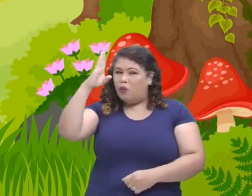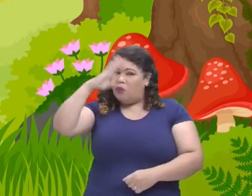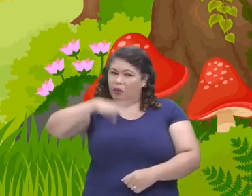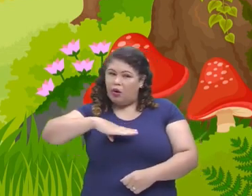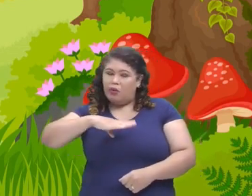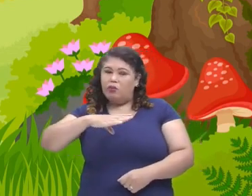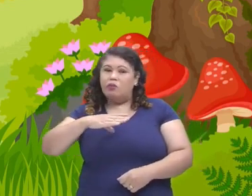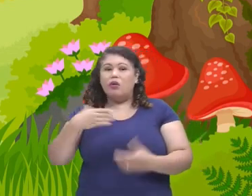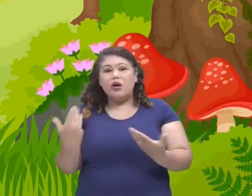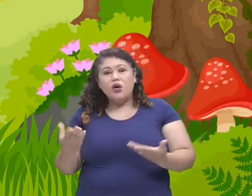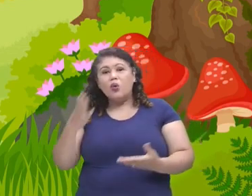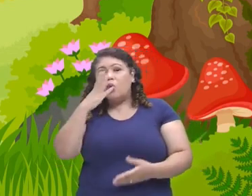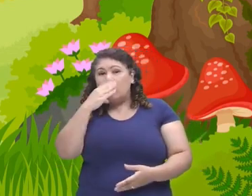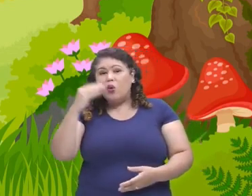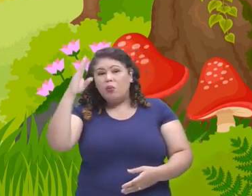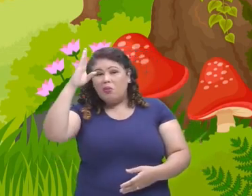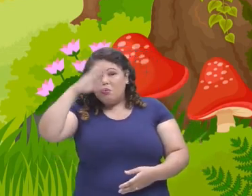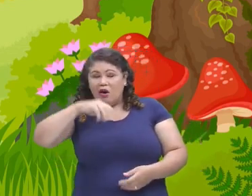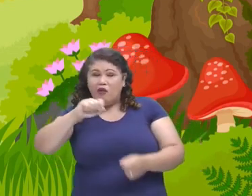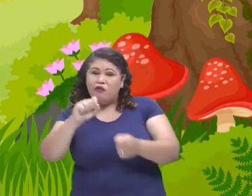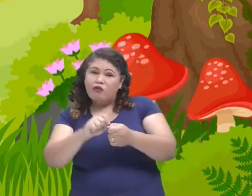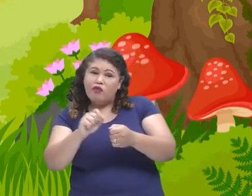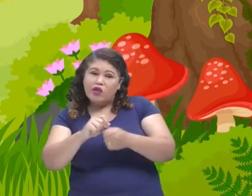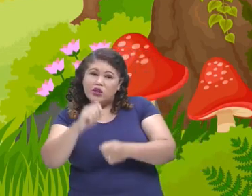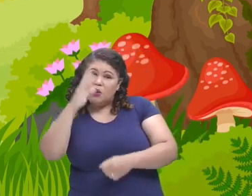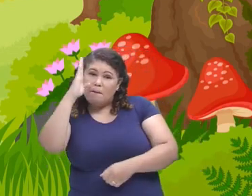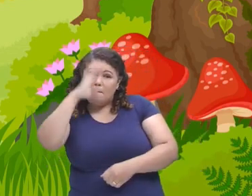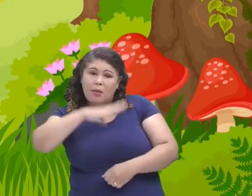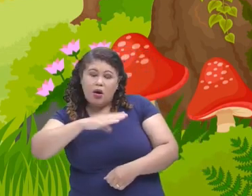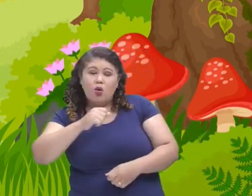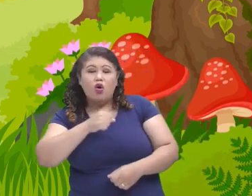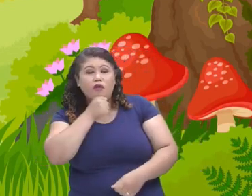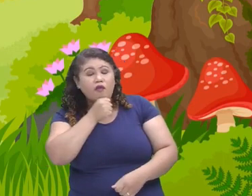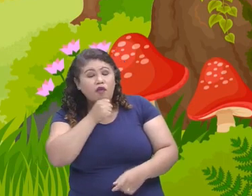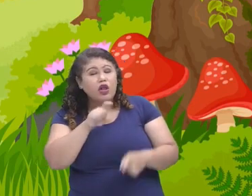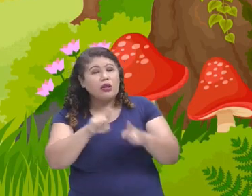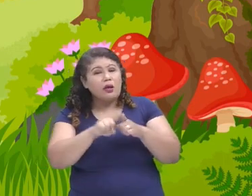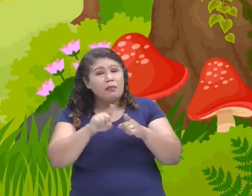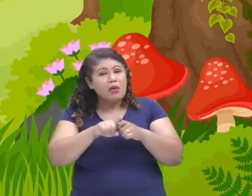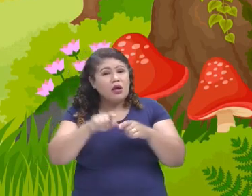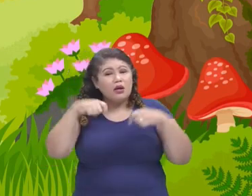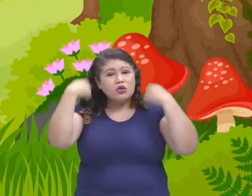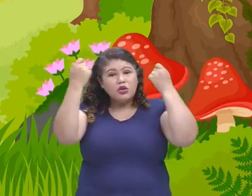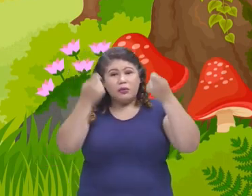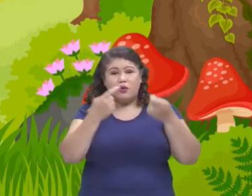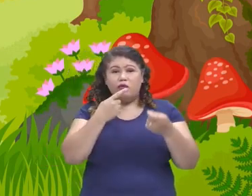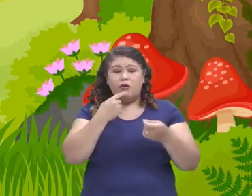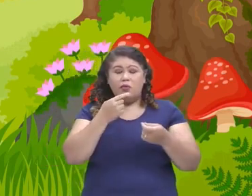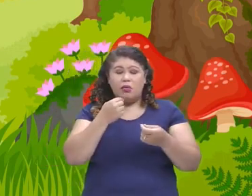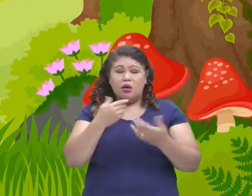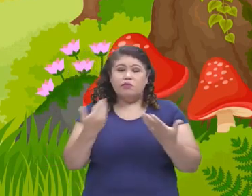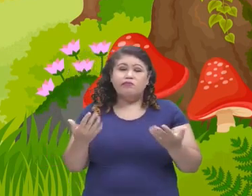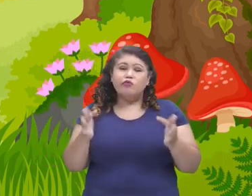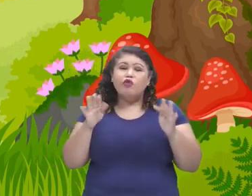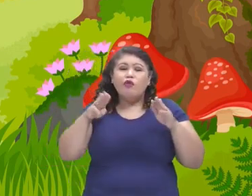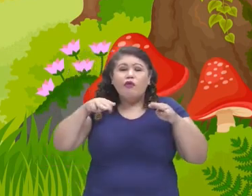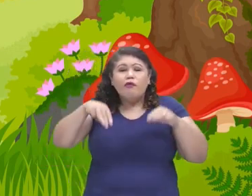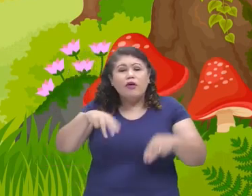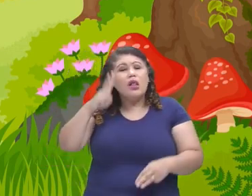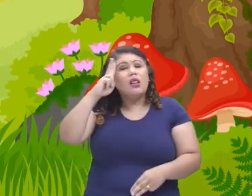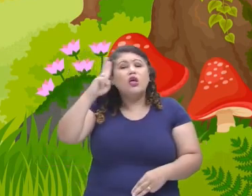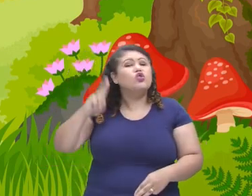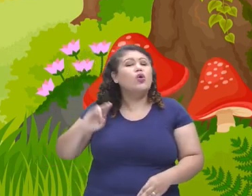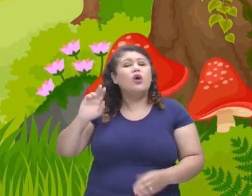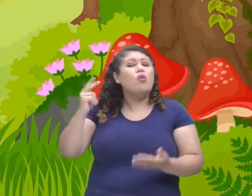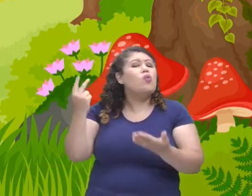vovozinha, com a Chapeuzinho Vermelho. E no final de tudo isso, o foi que aconteceu? O lobo mau,